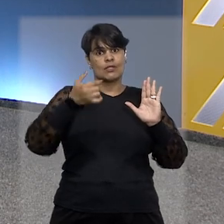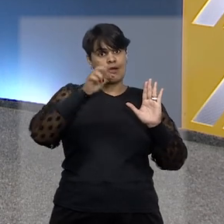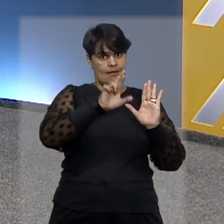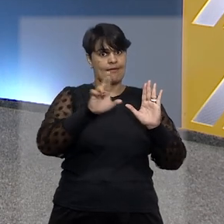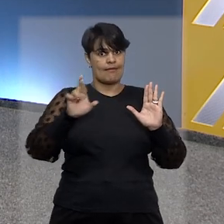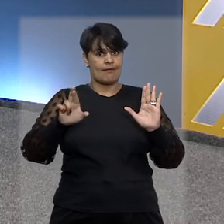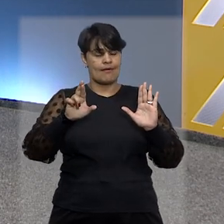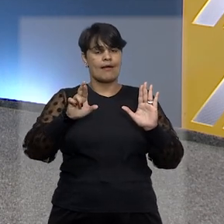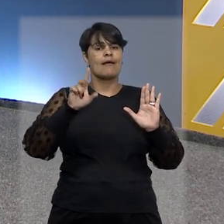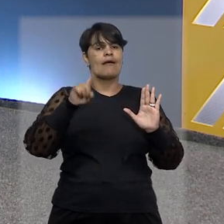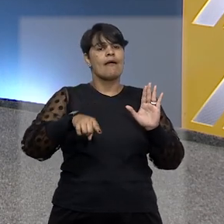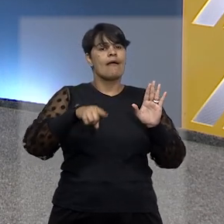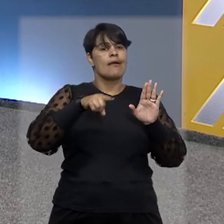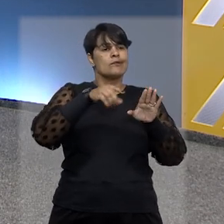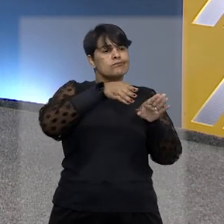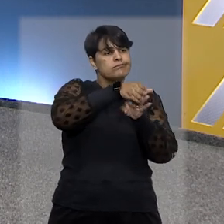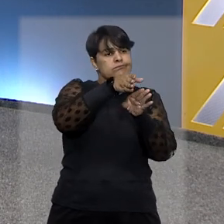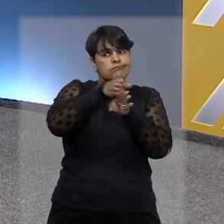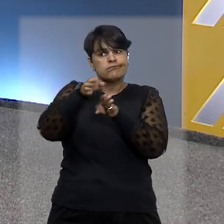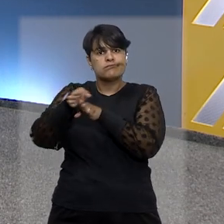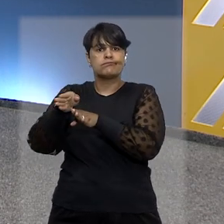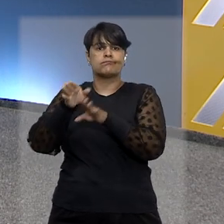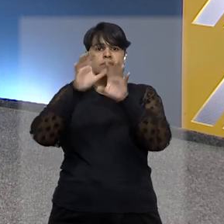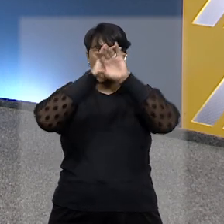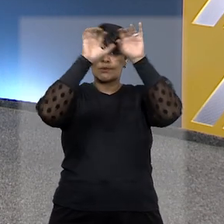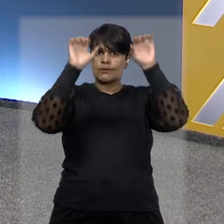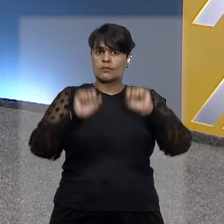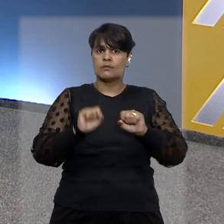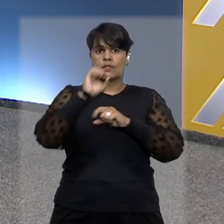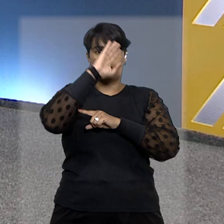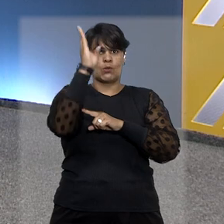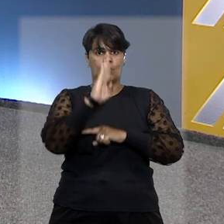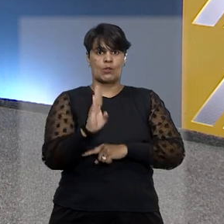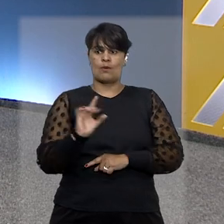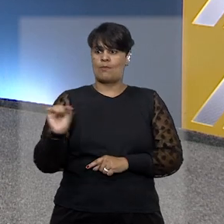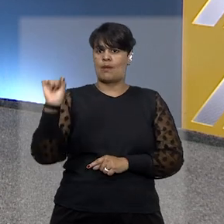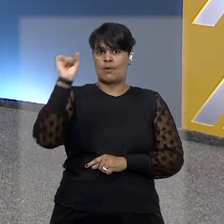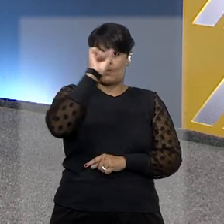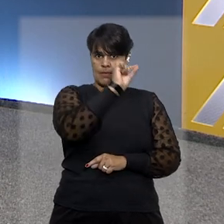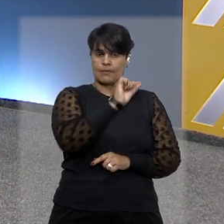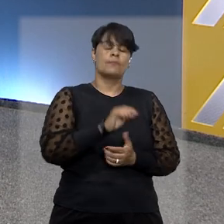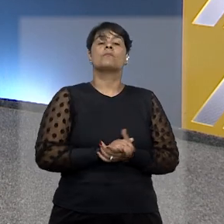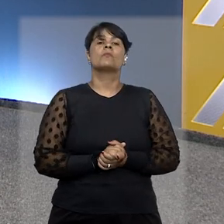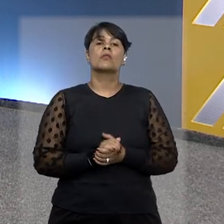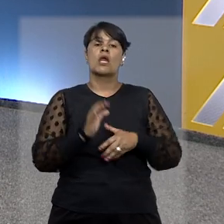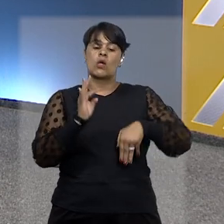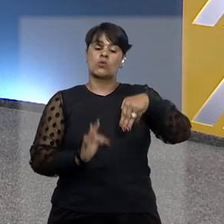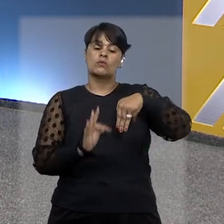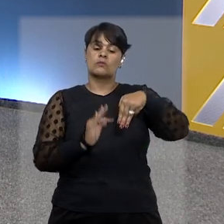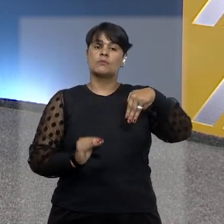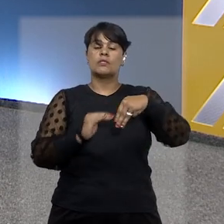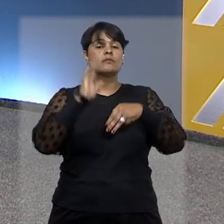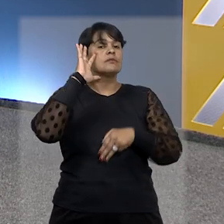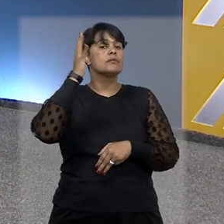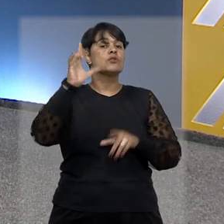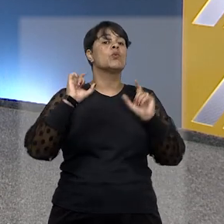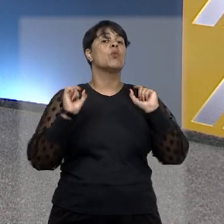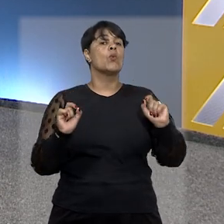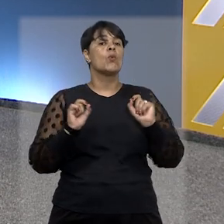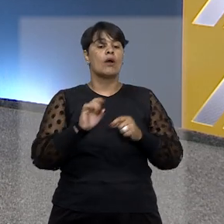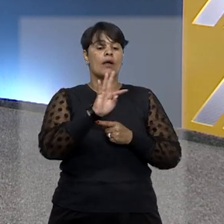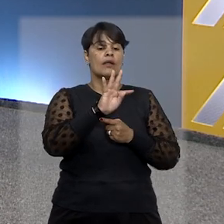para orientar os tribunais brasileiros. Em um desses julgamentos, os ministros definiram a seguinte tese.